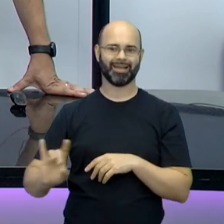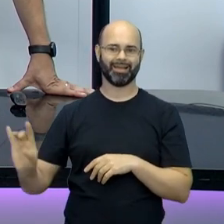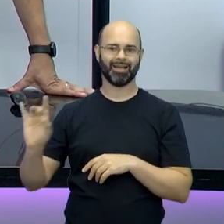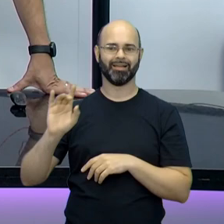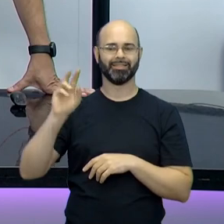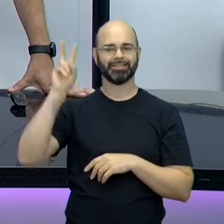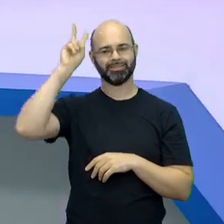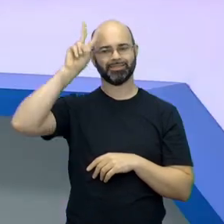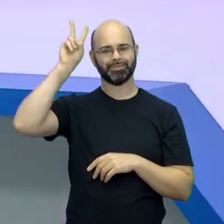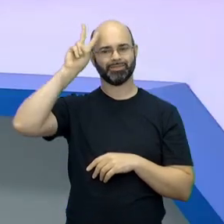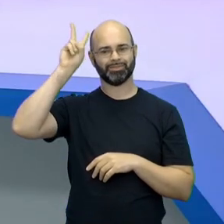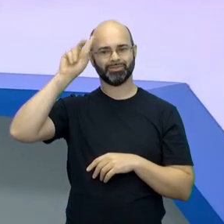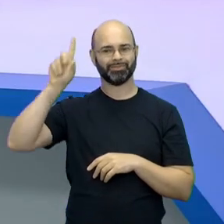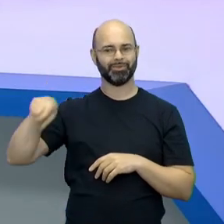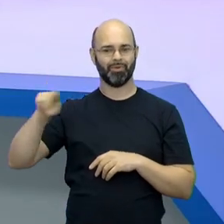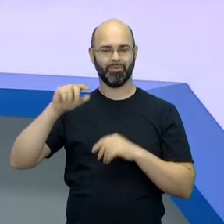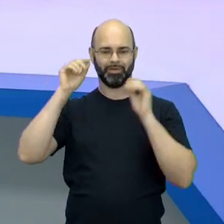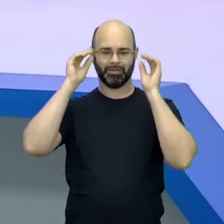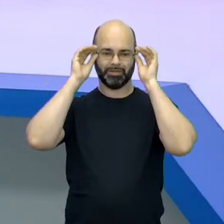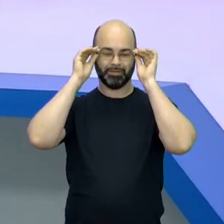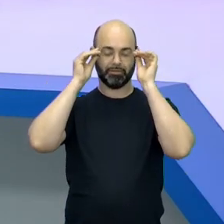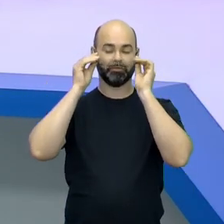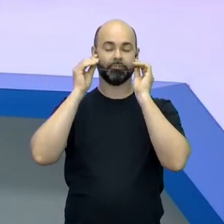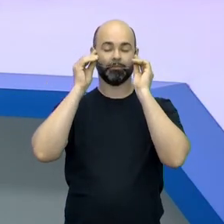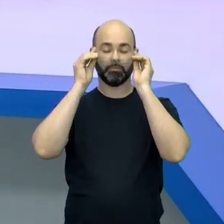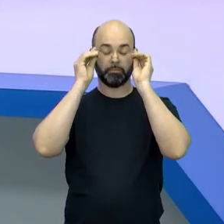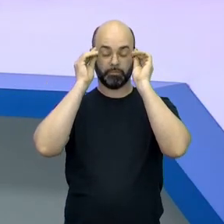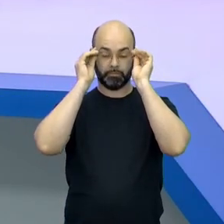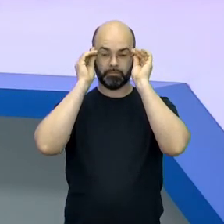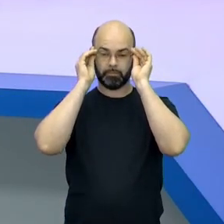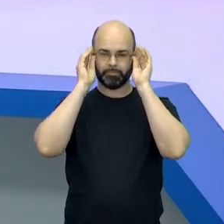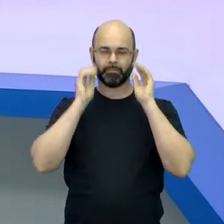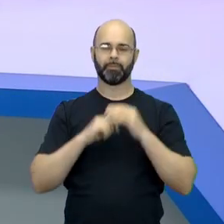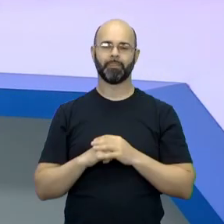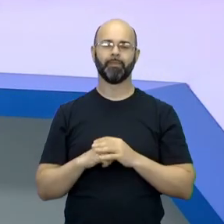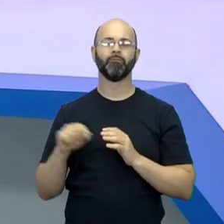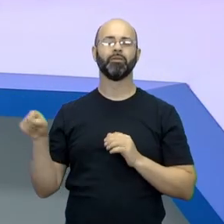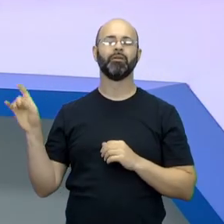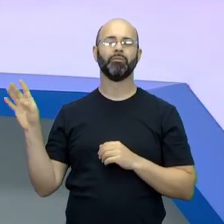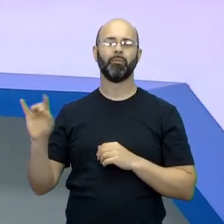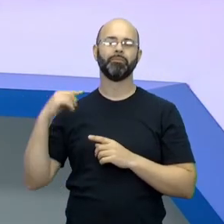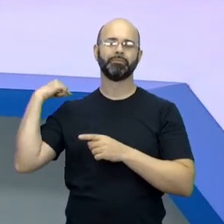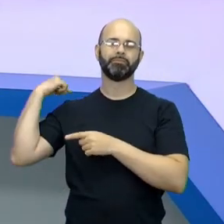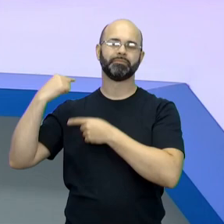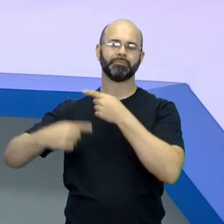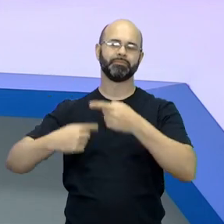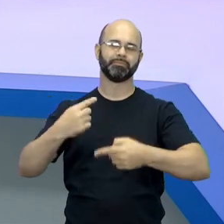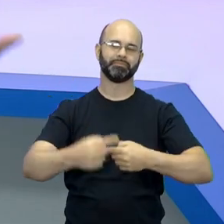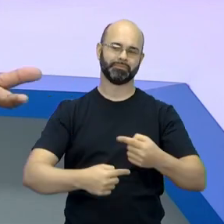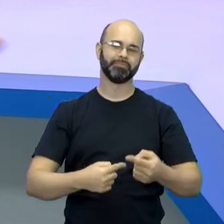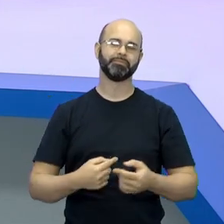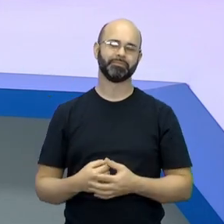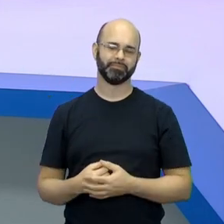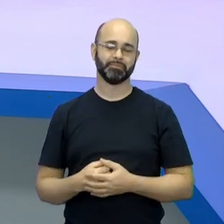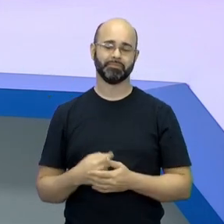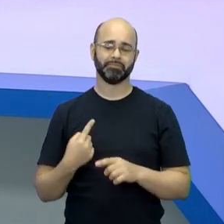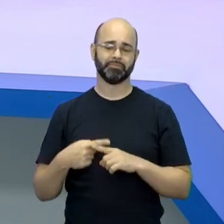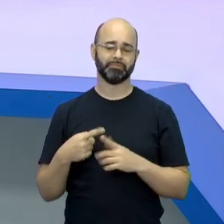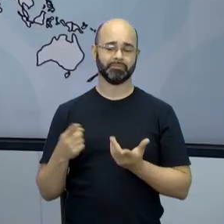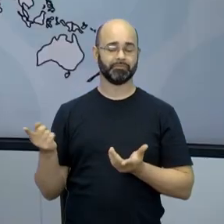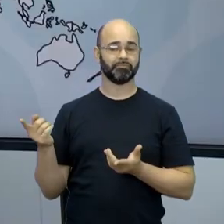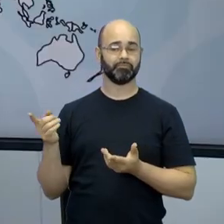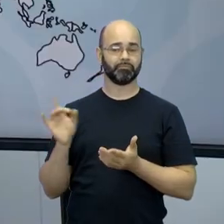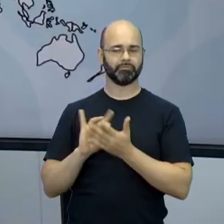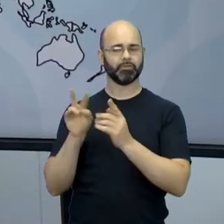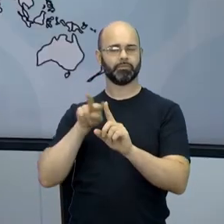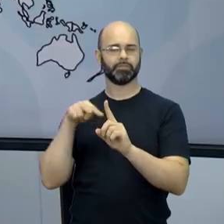a sua herança. sua perspectiva. A perspectiva. Porque tem uma história aí para contar. E